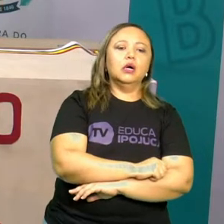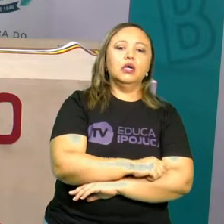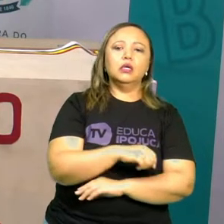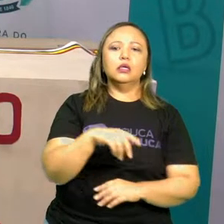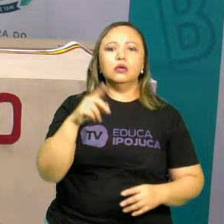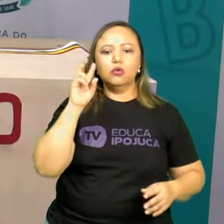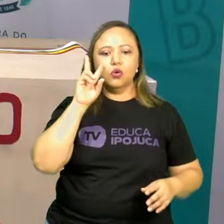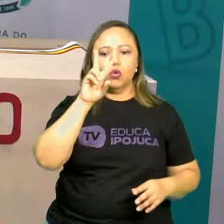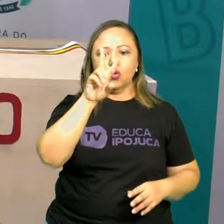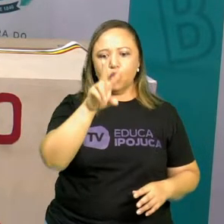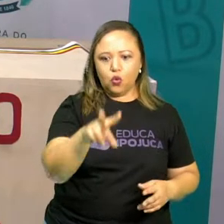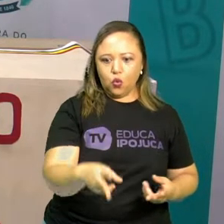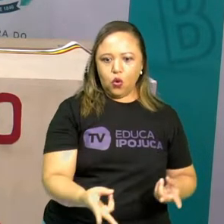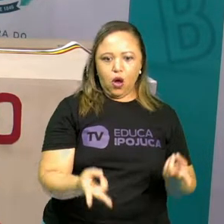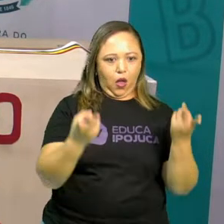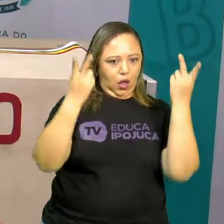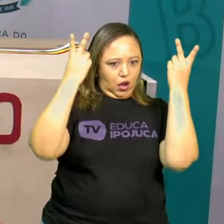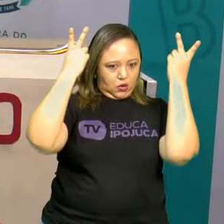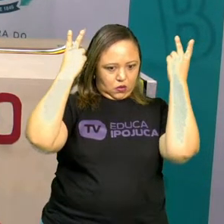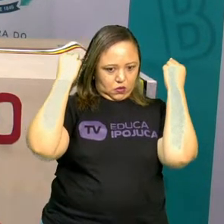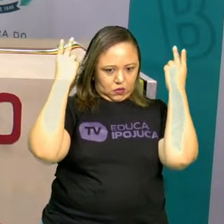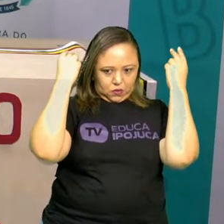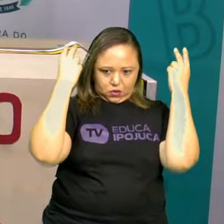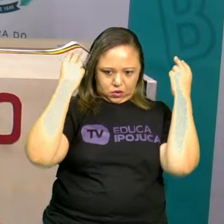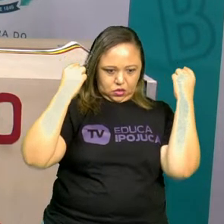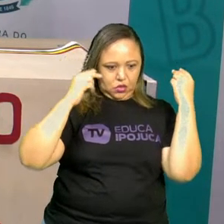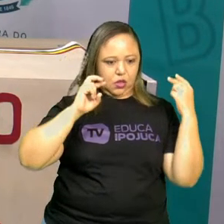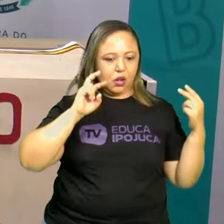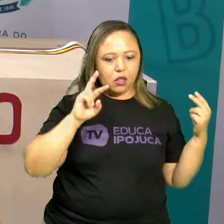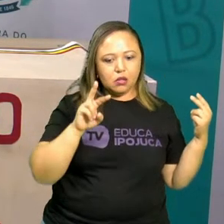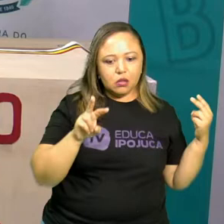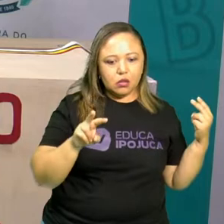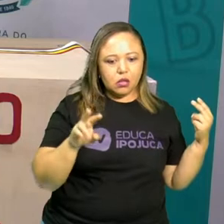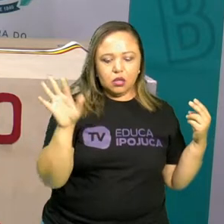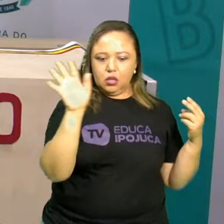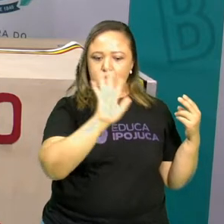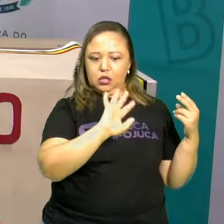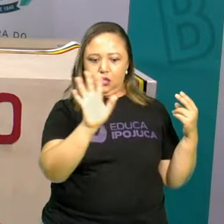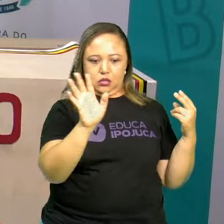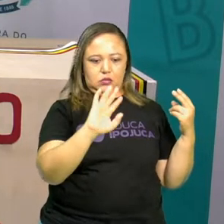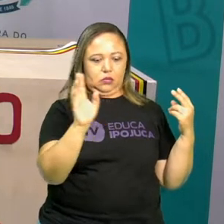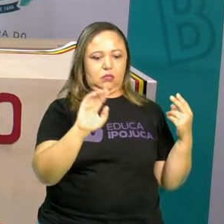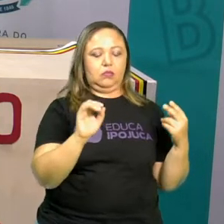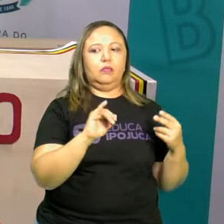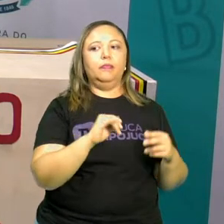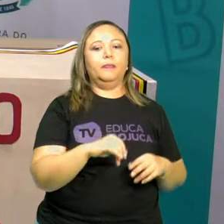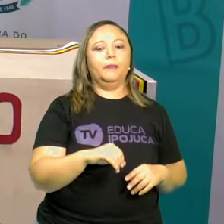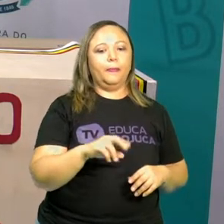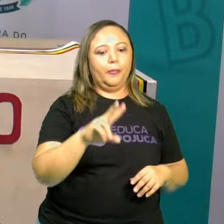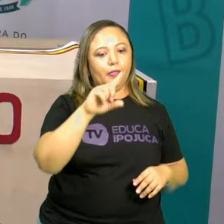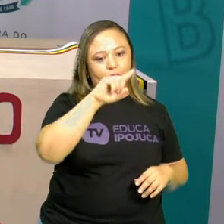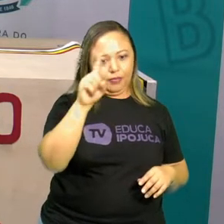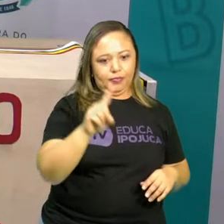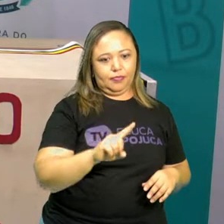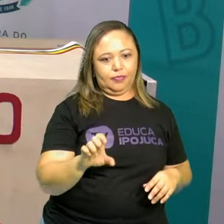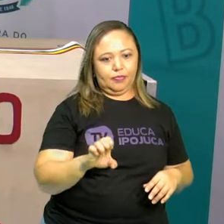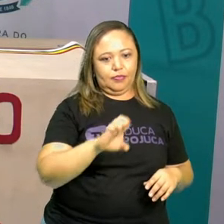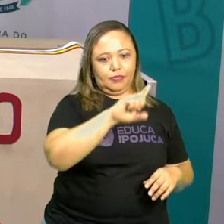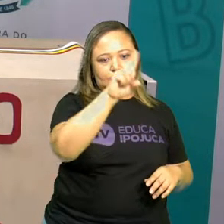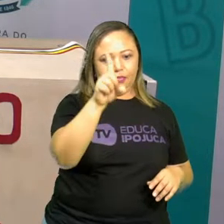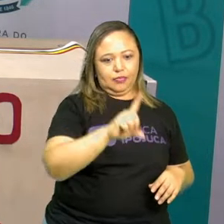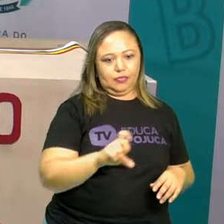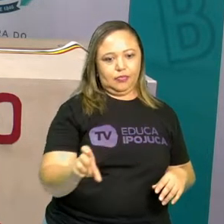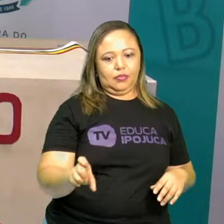João sentiu felicidade e esperança. Acenou para o coelhinho e disse Zezé, você